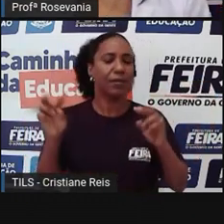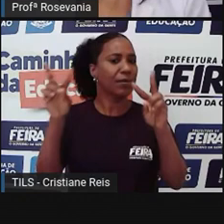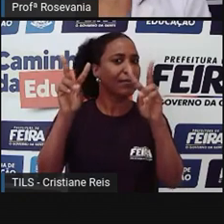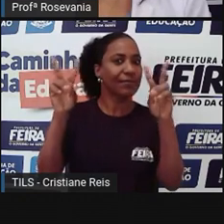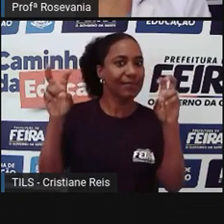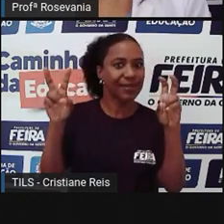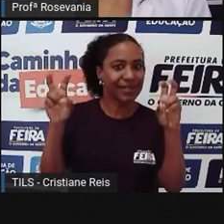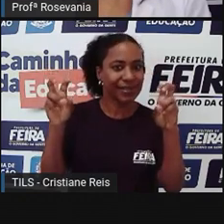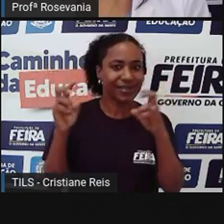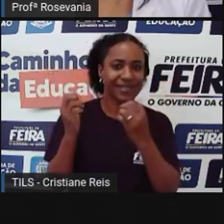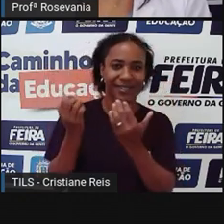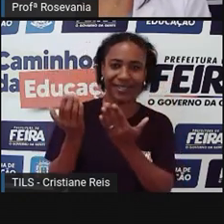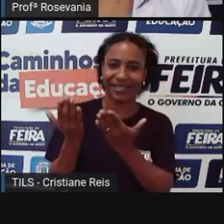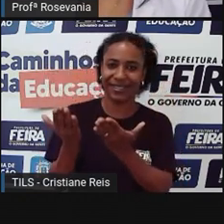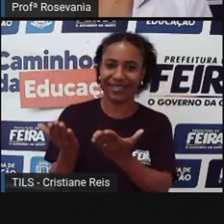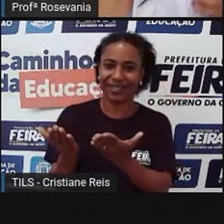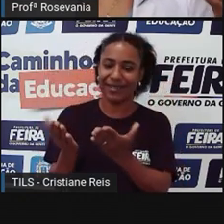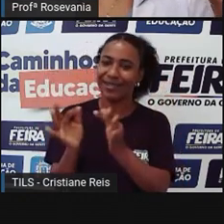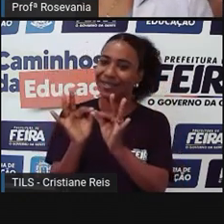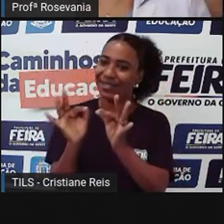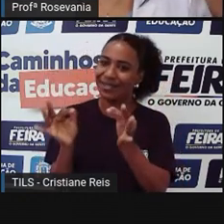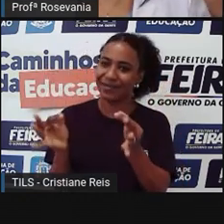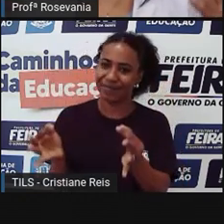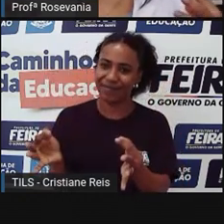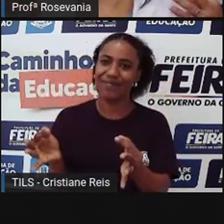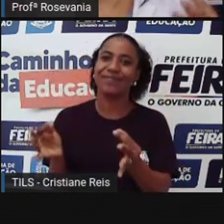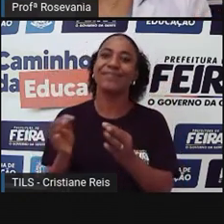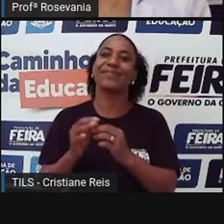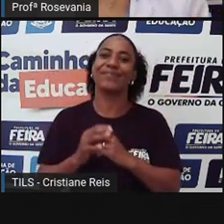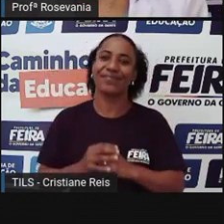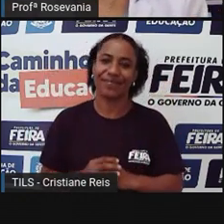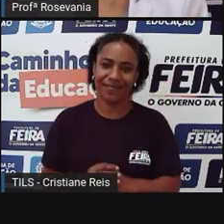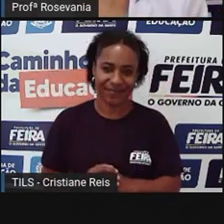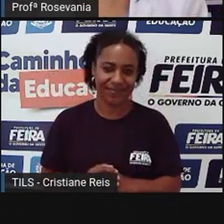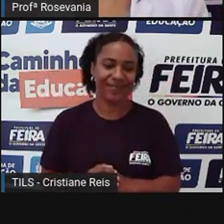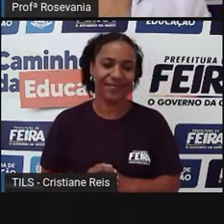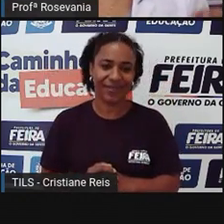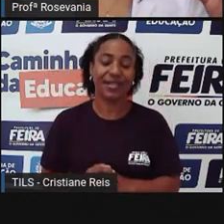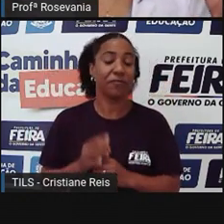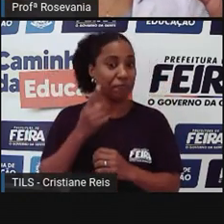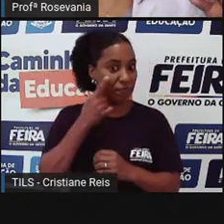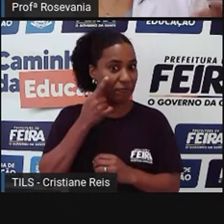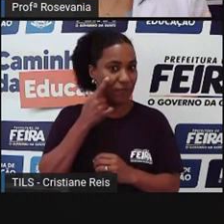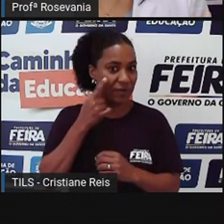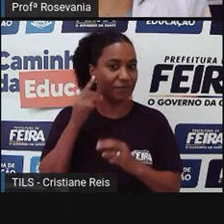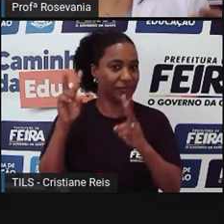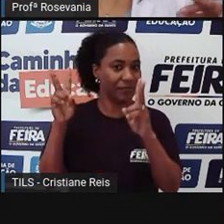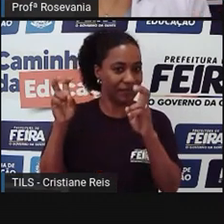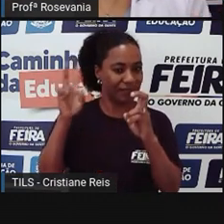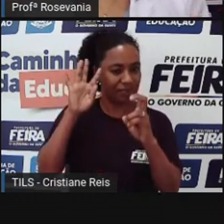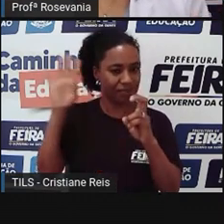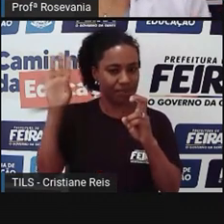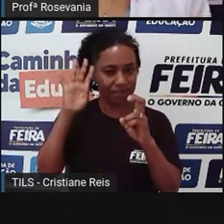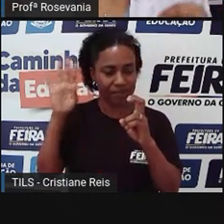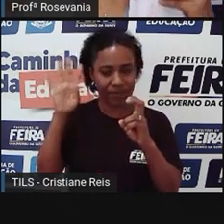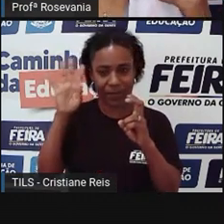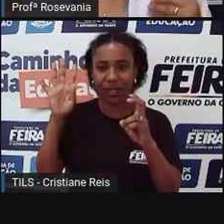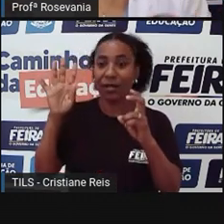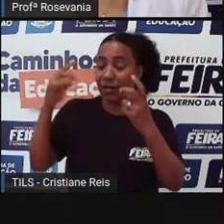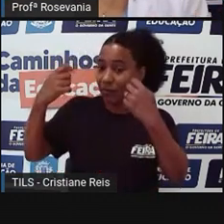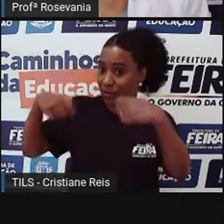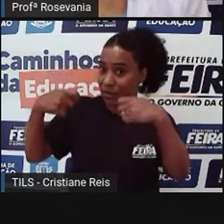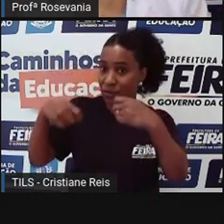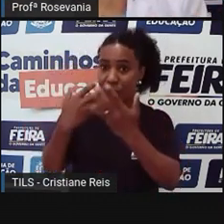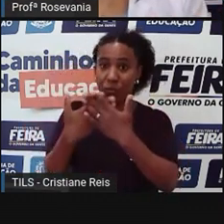eu deixo para vocês, ela é bem simplesinha, mas de uma profundidade enorme. É preciso uma escola onde